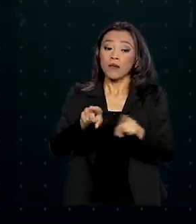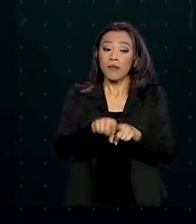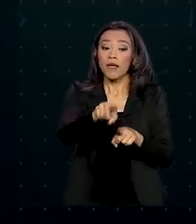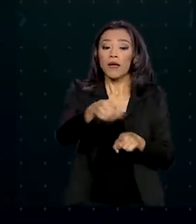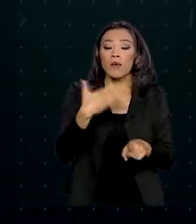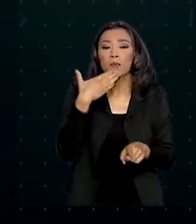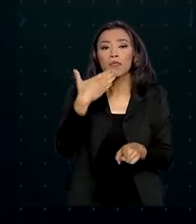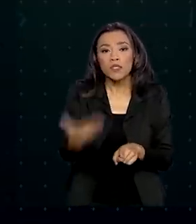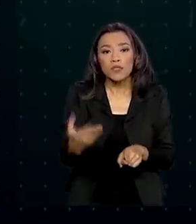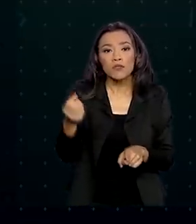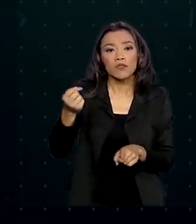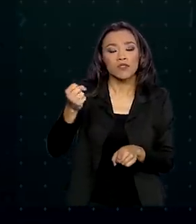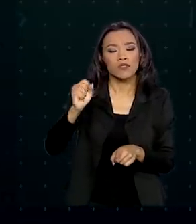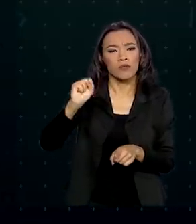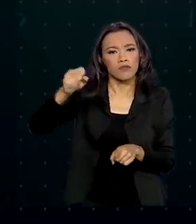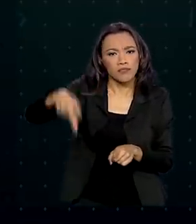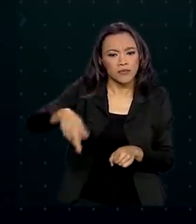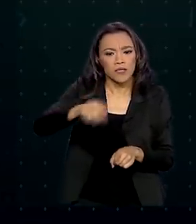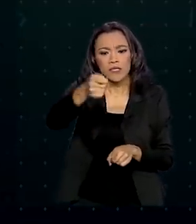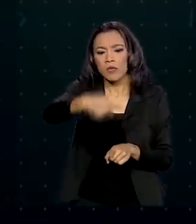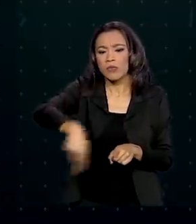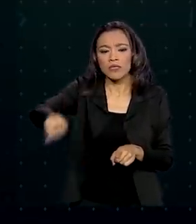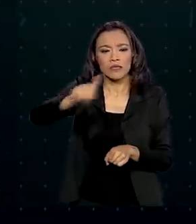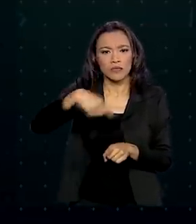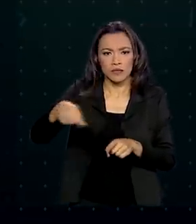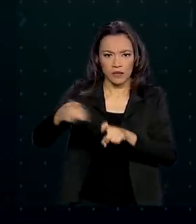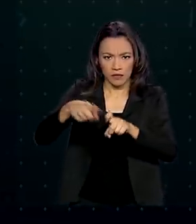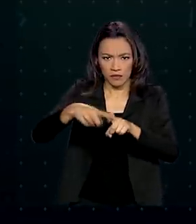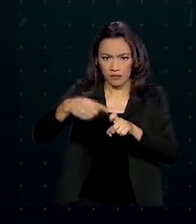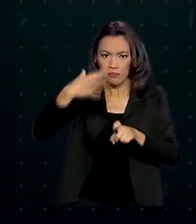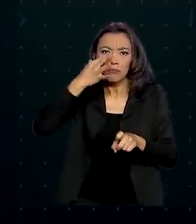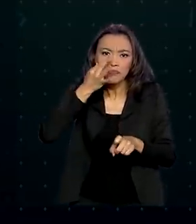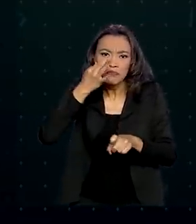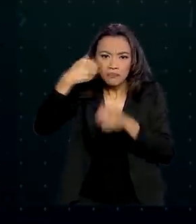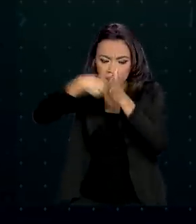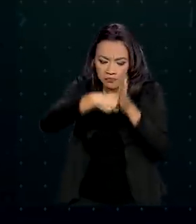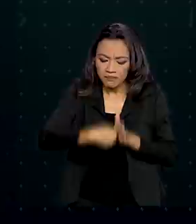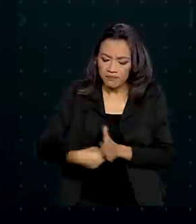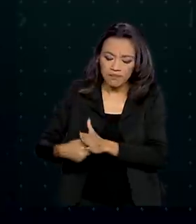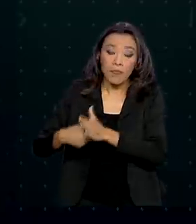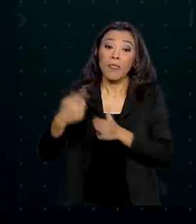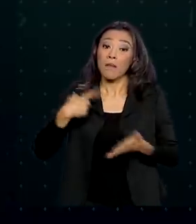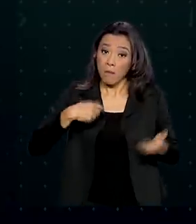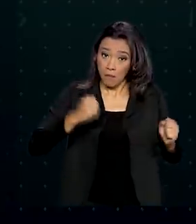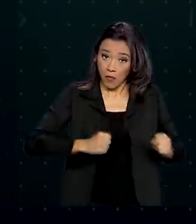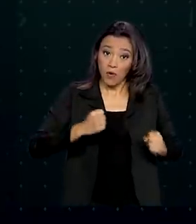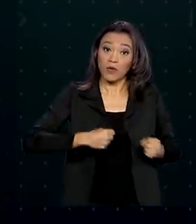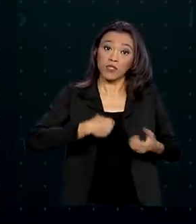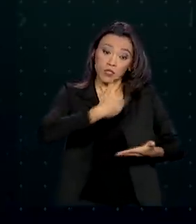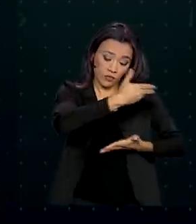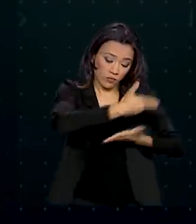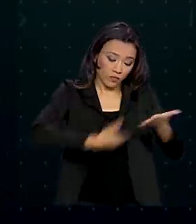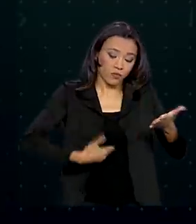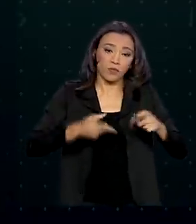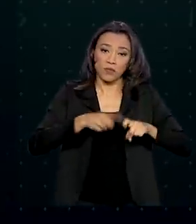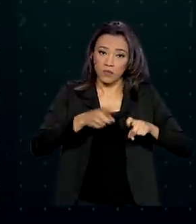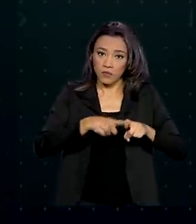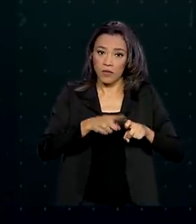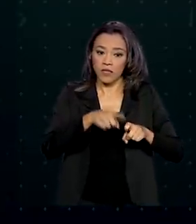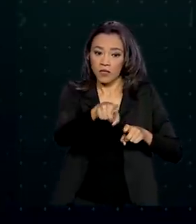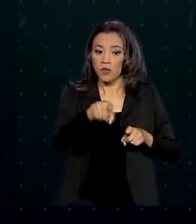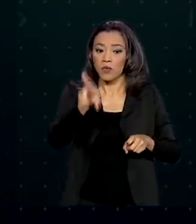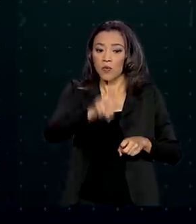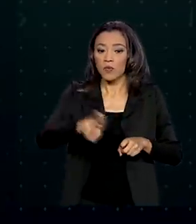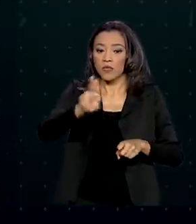sem a necessidade de perícia médica presencial. O segurado vai poder enviar um atestado médico através do aplicativo